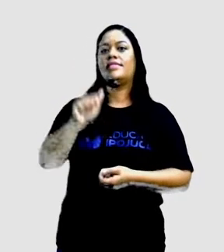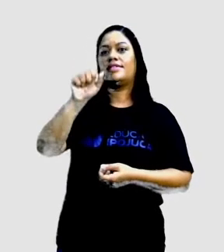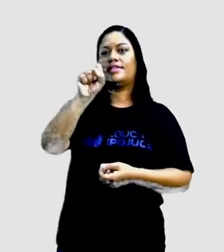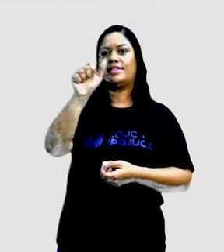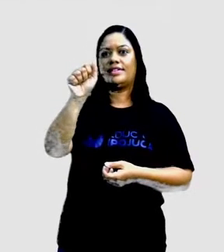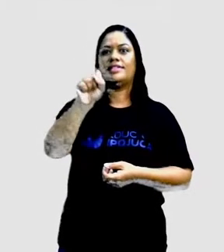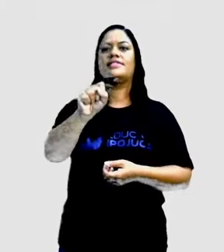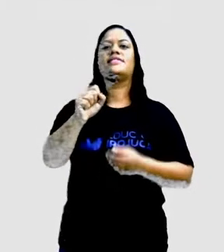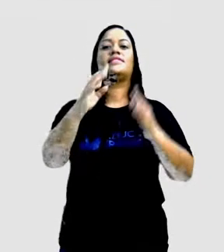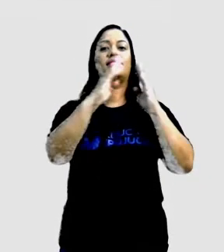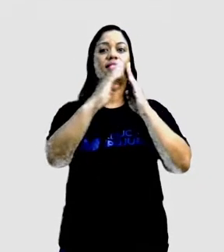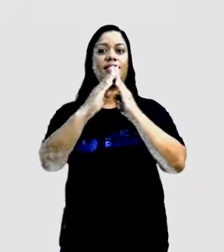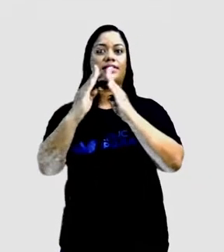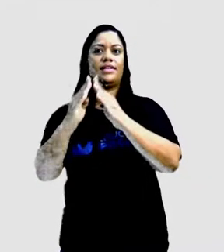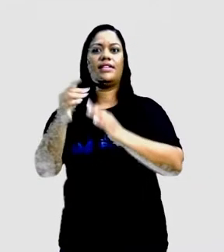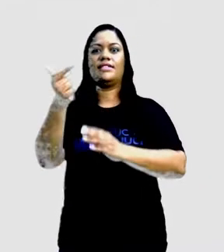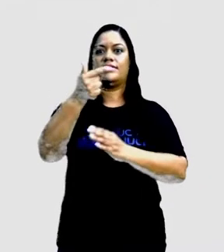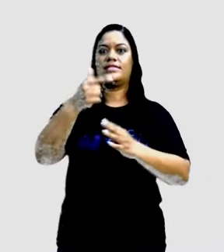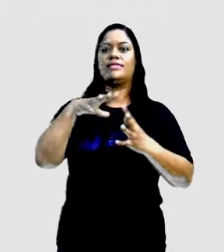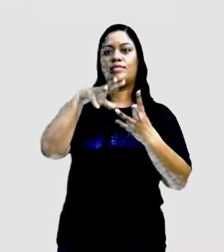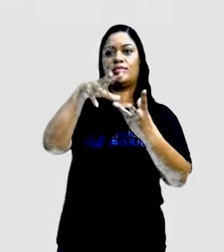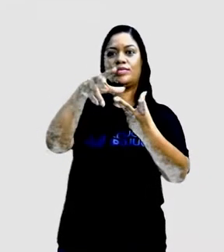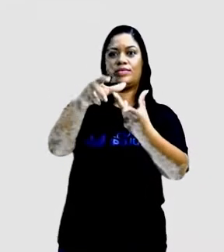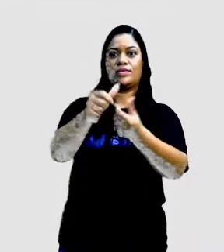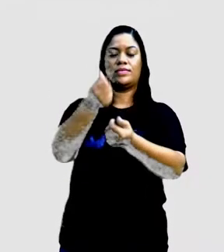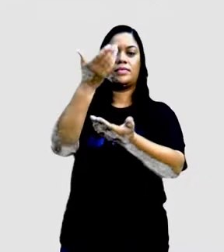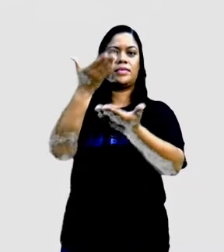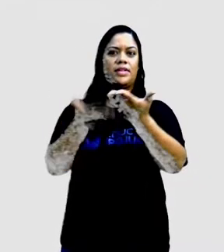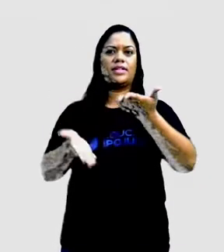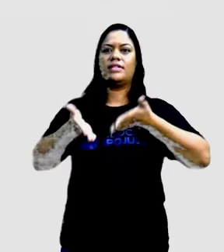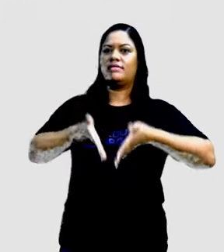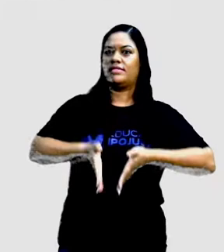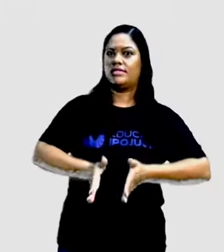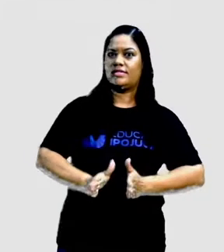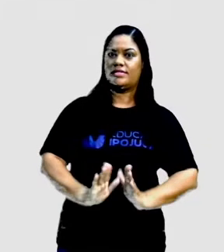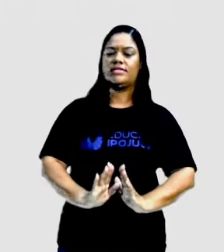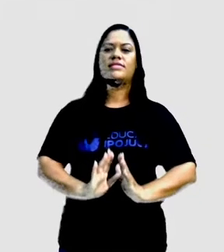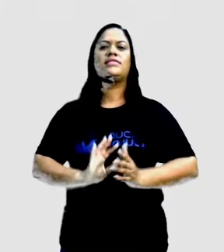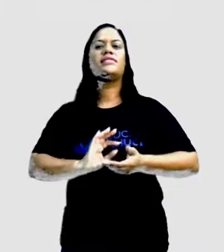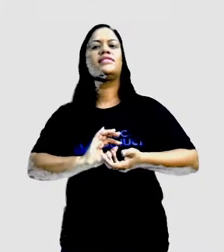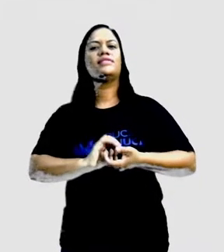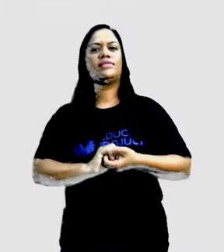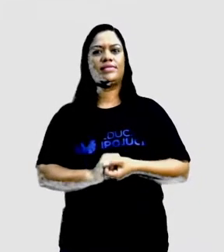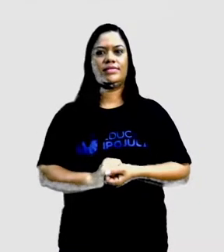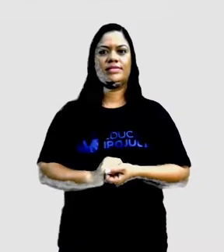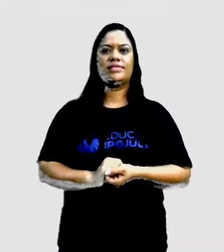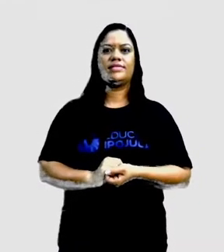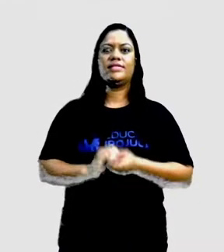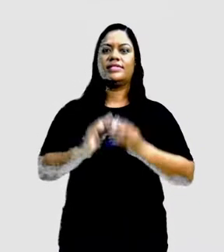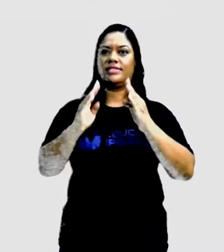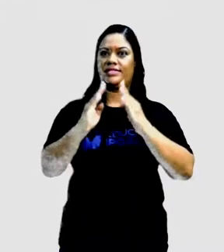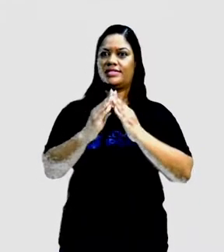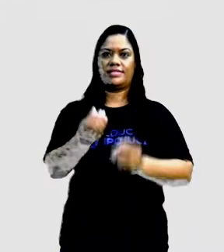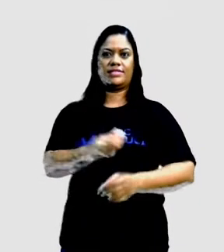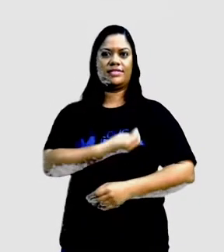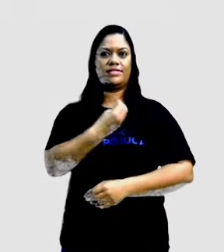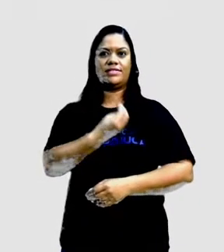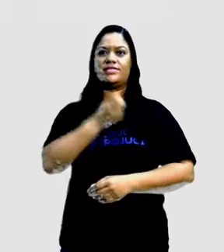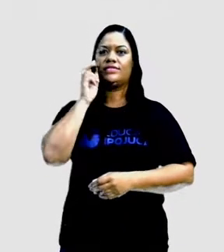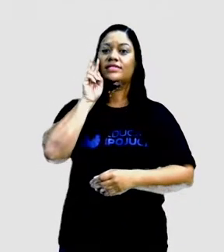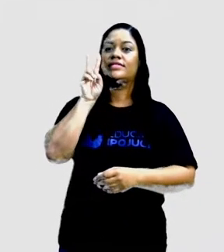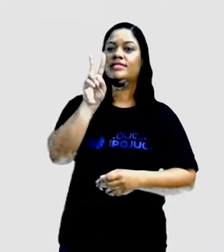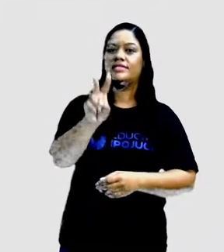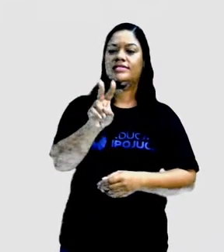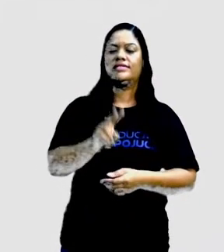casas, segundo mundo, perdido, nascido, sina, pequenina, morar, olhar. São as